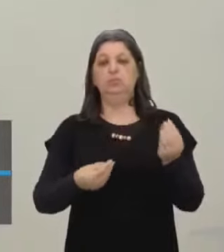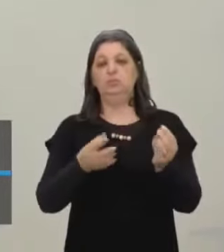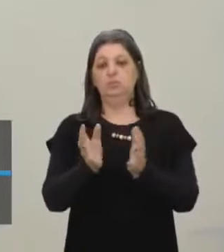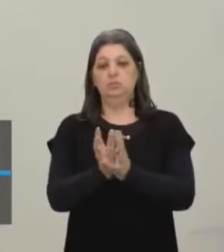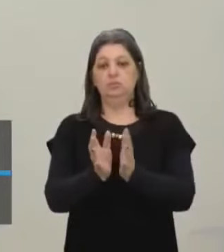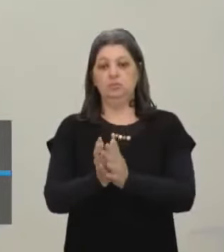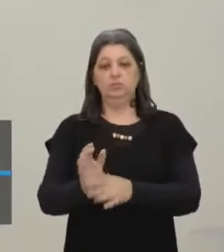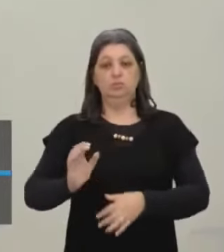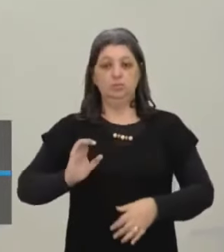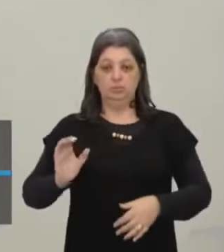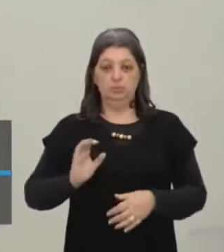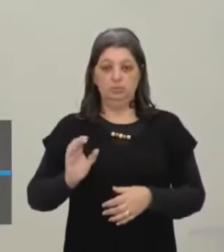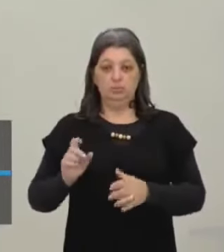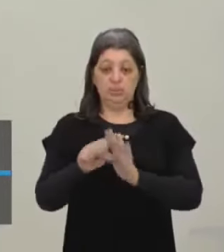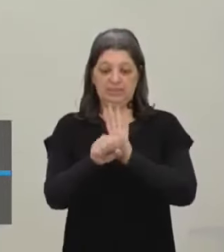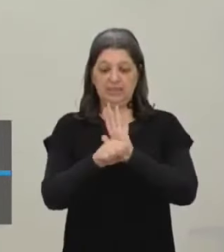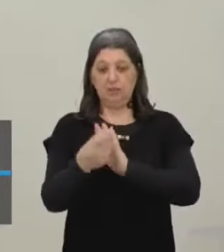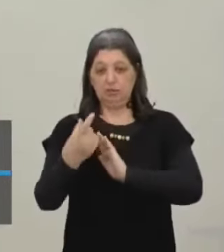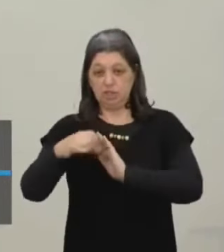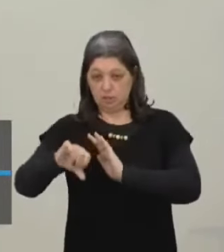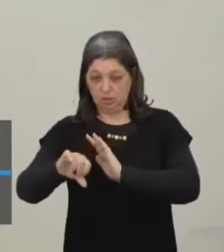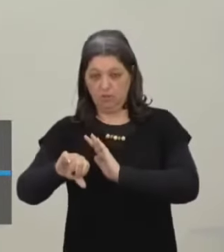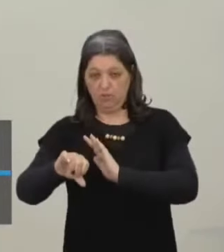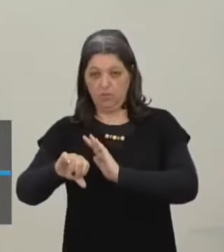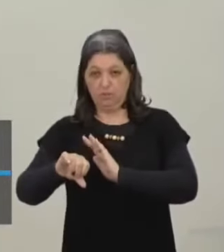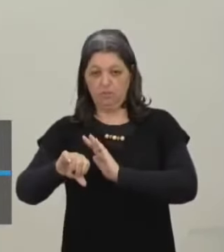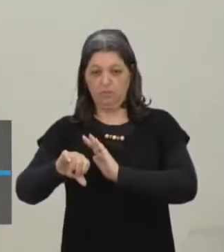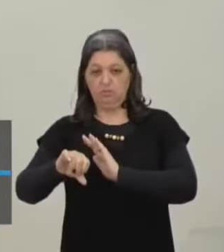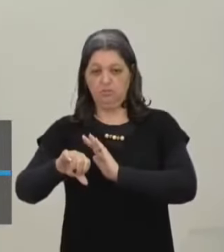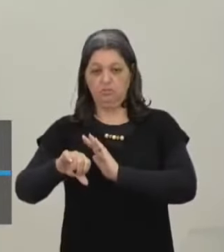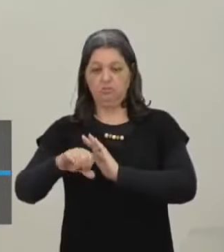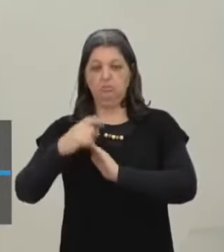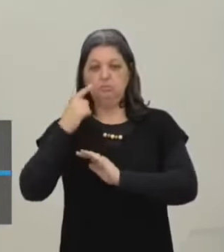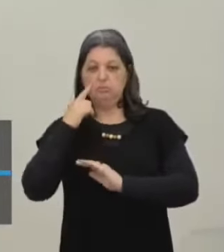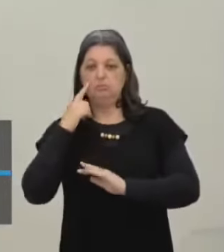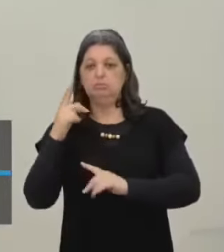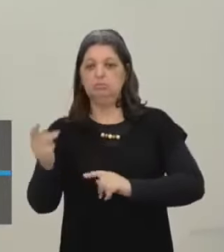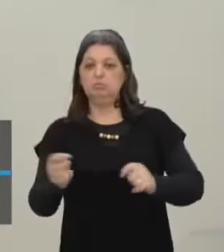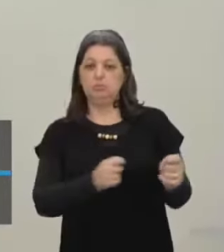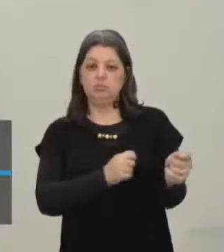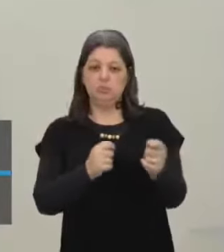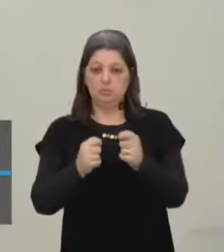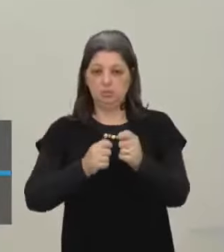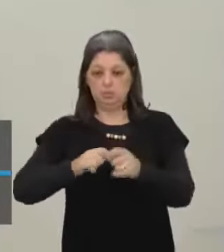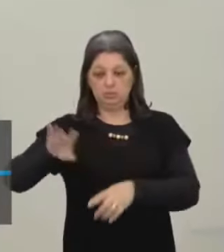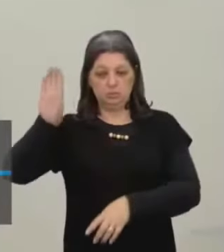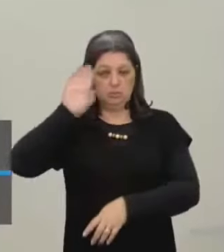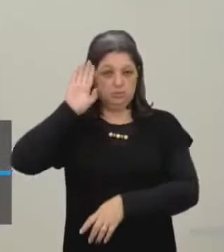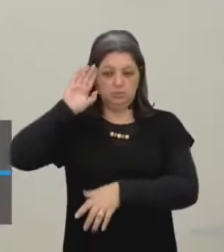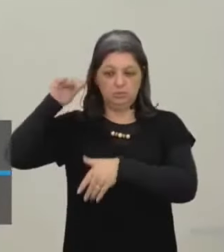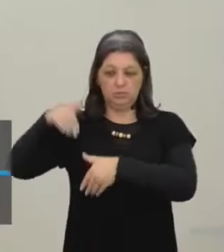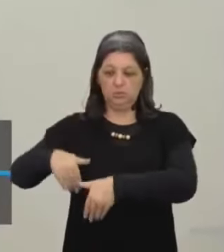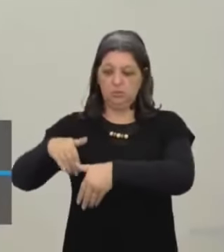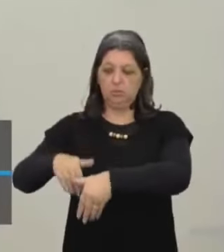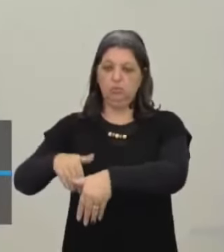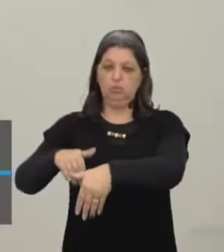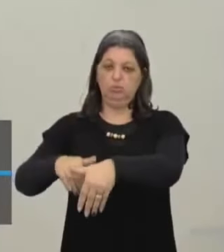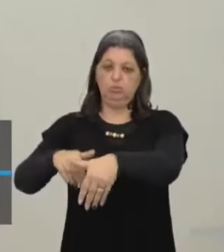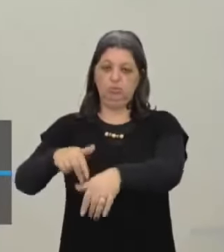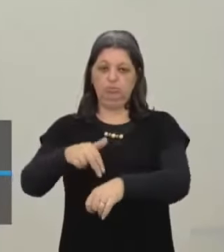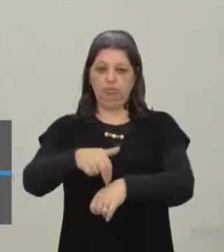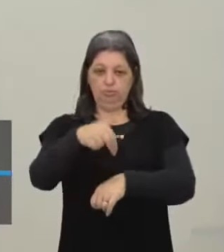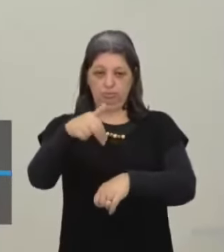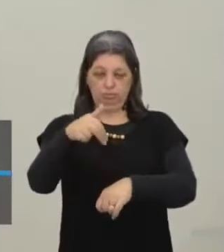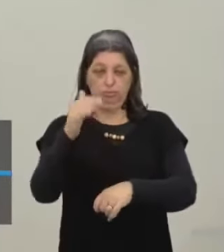XIX Ela se apropria Do comando militar Desses exércitos nacionais Você